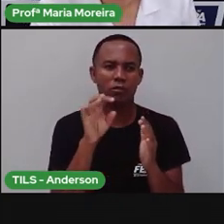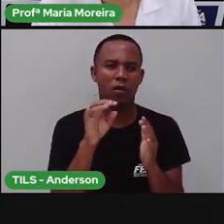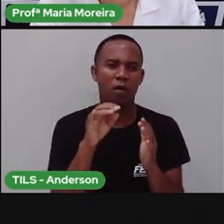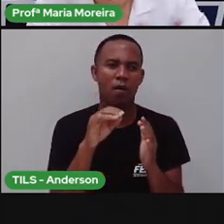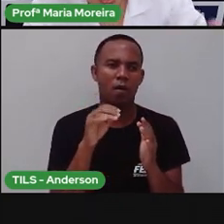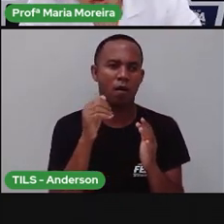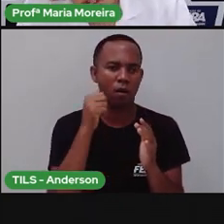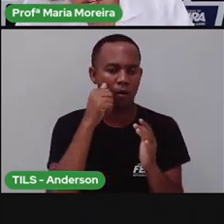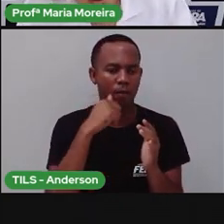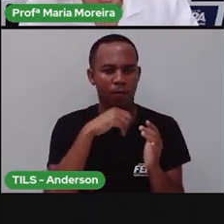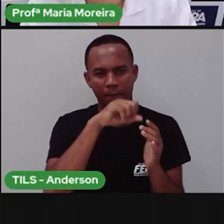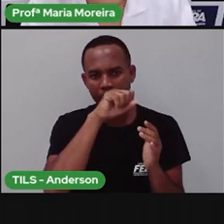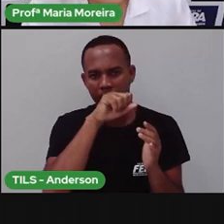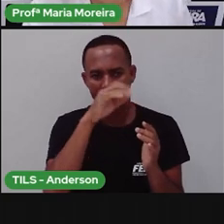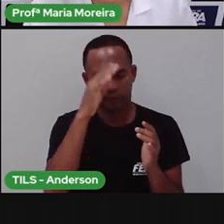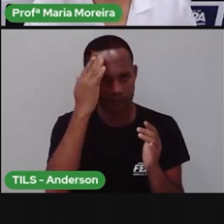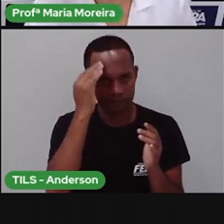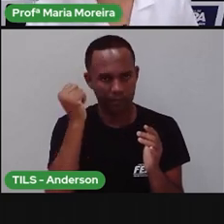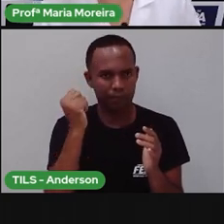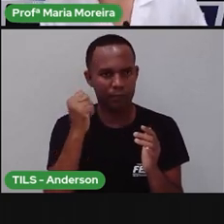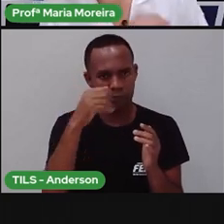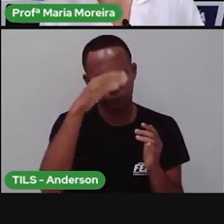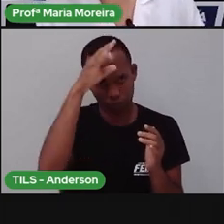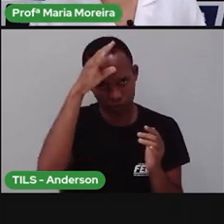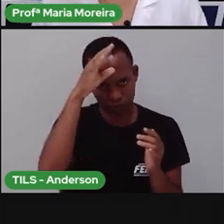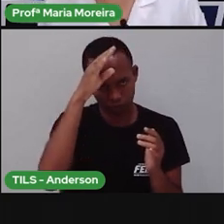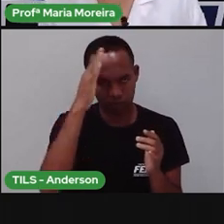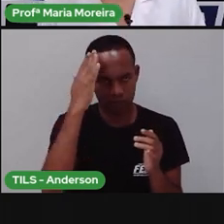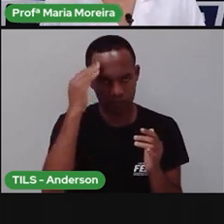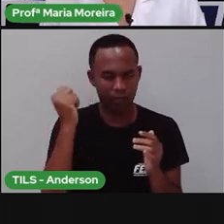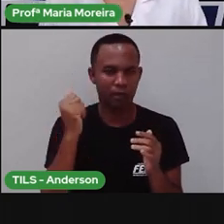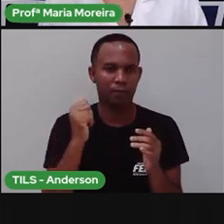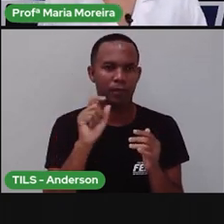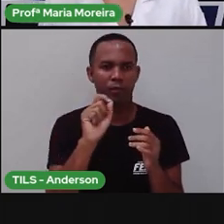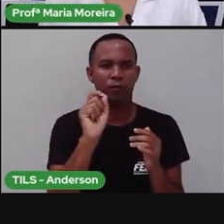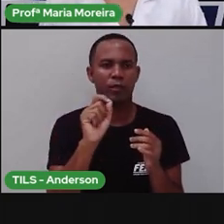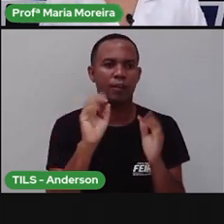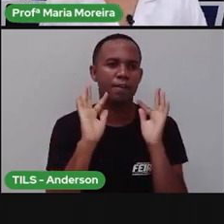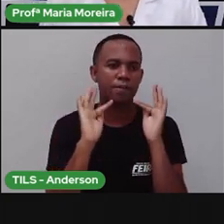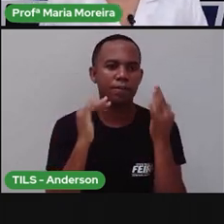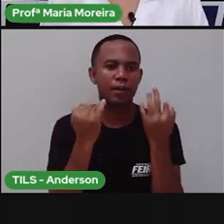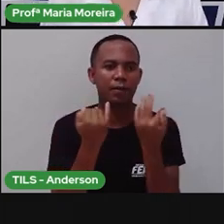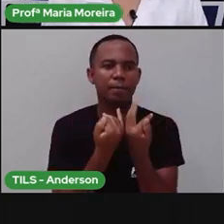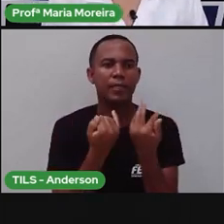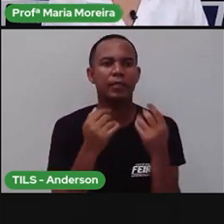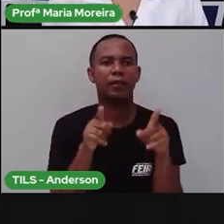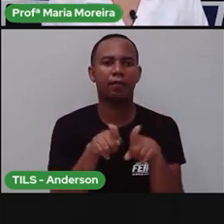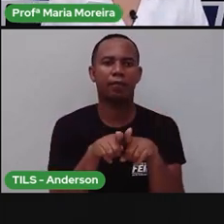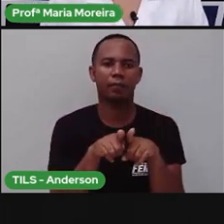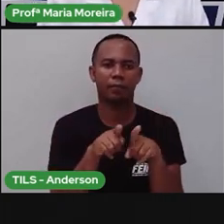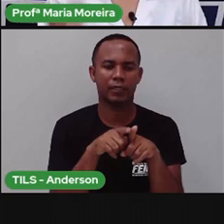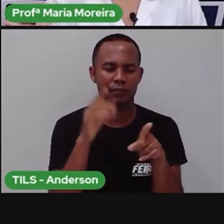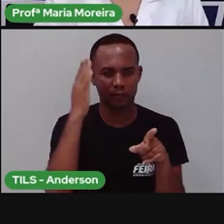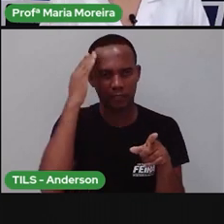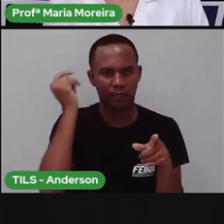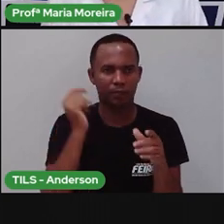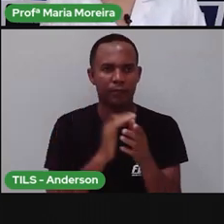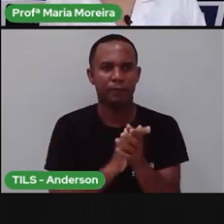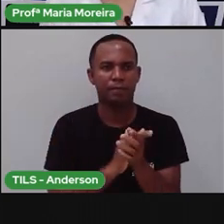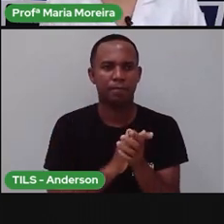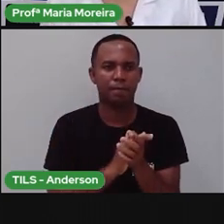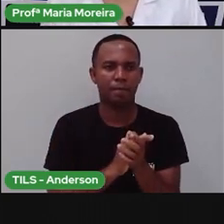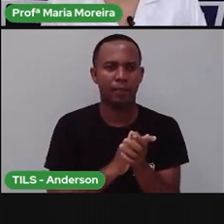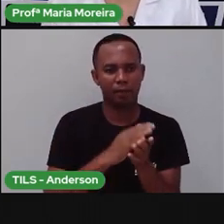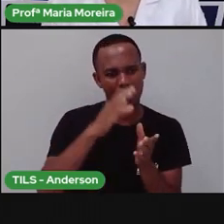a Dinda sabe fazer, que só o tio ou a tia sabe fazer, é uma receita de família. Quem nunca viu, ah, mas a minha tia